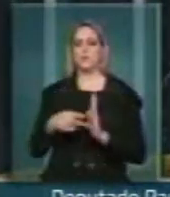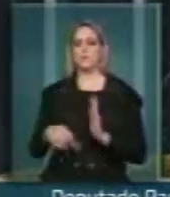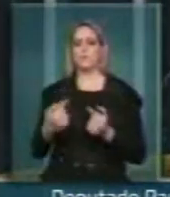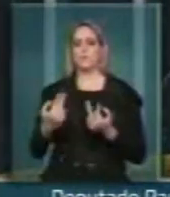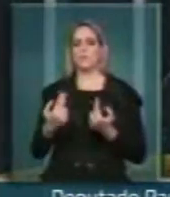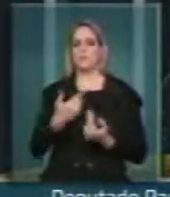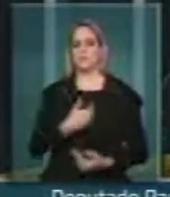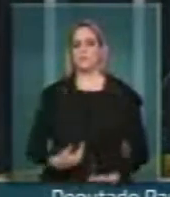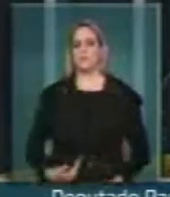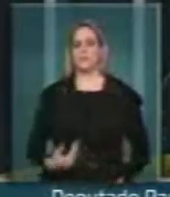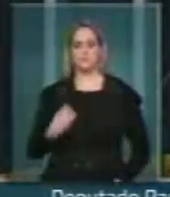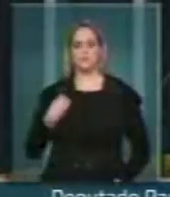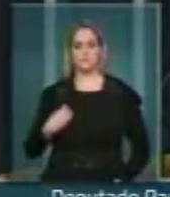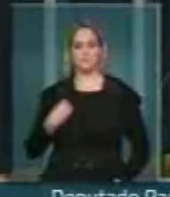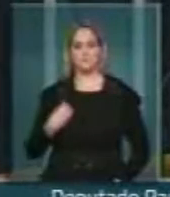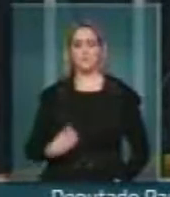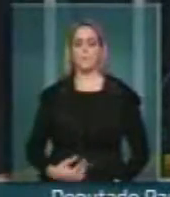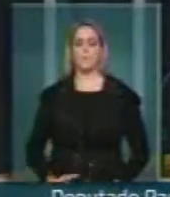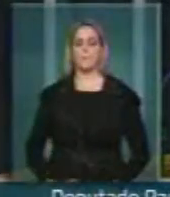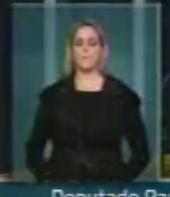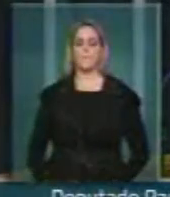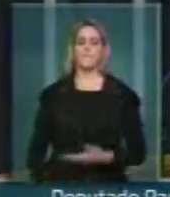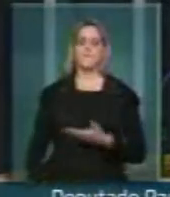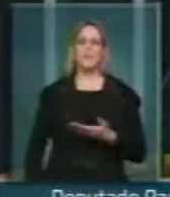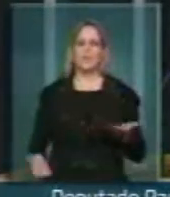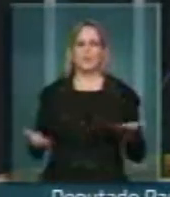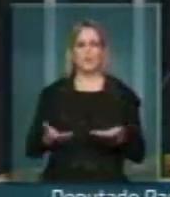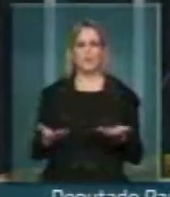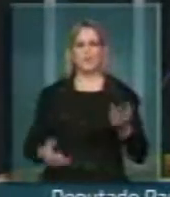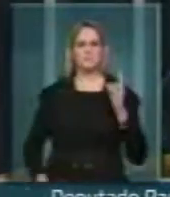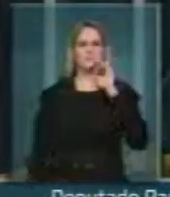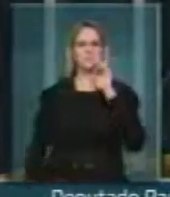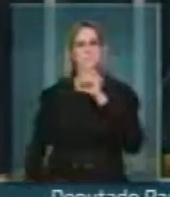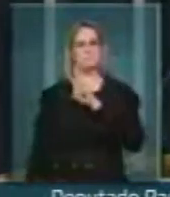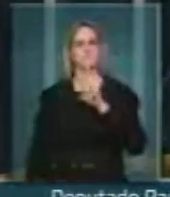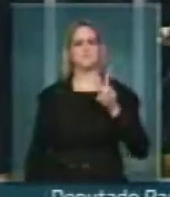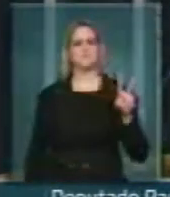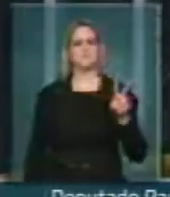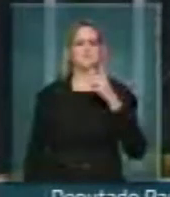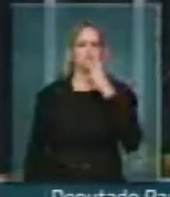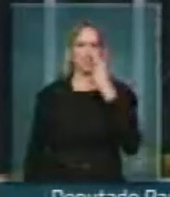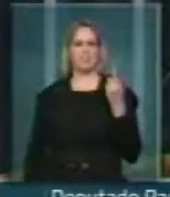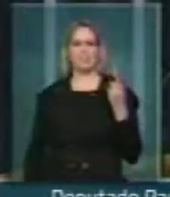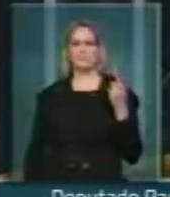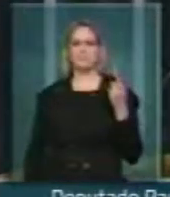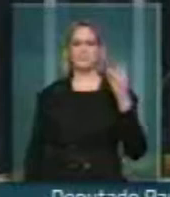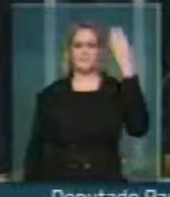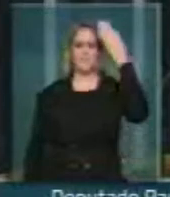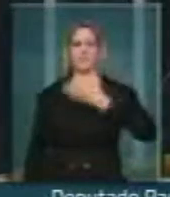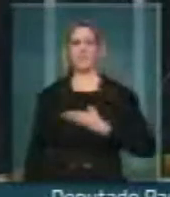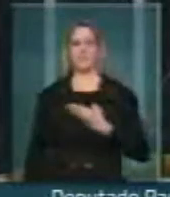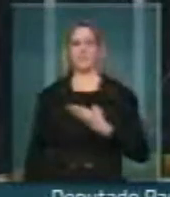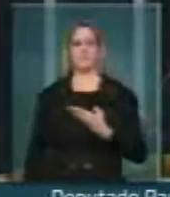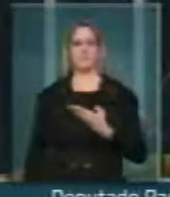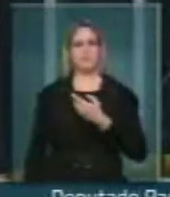o que nós estamos vendo nesta Casa, no dia de hoje, é o seguinte. A demonstração indiscutível de que o